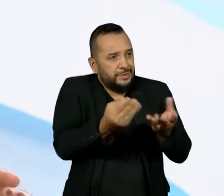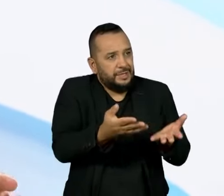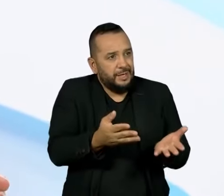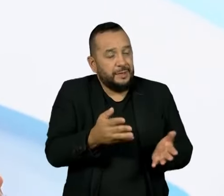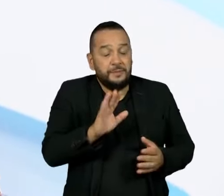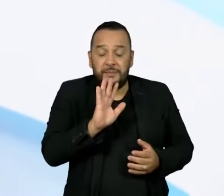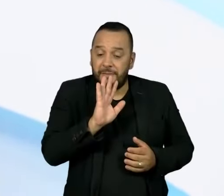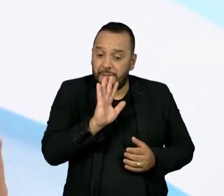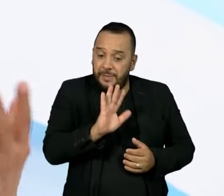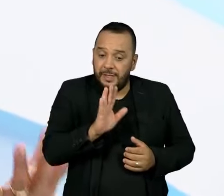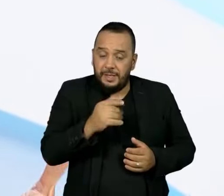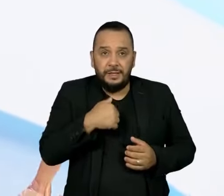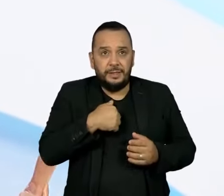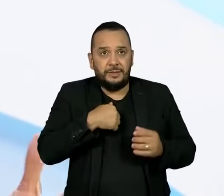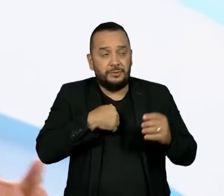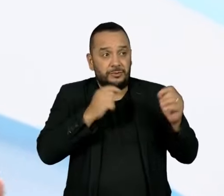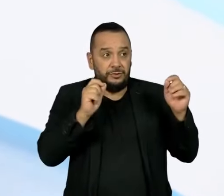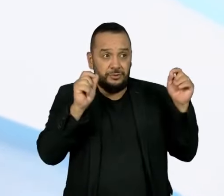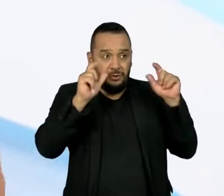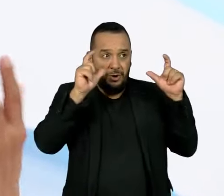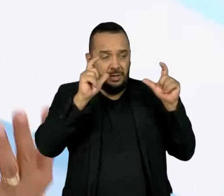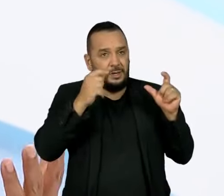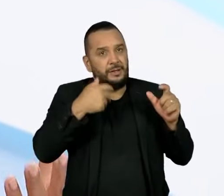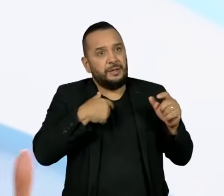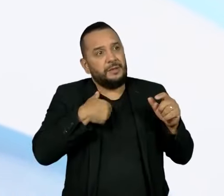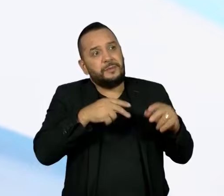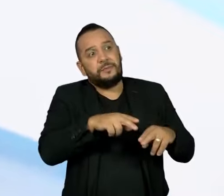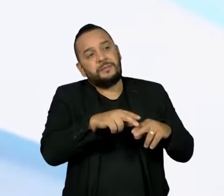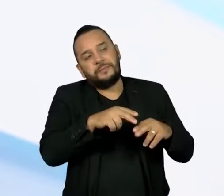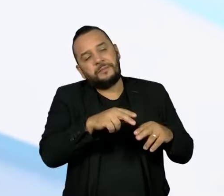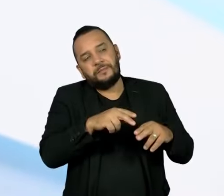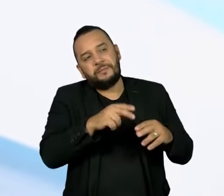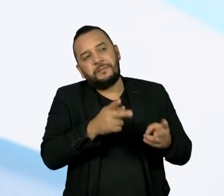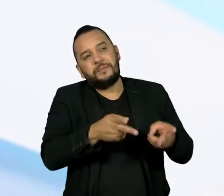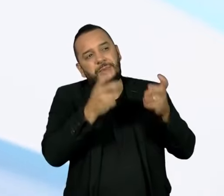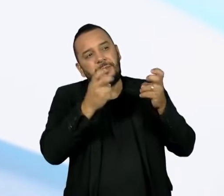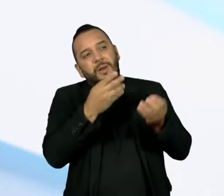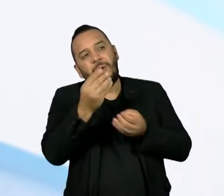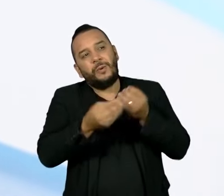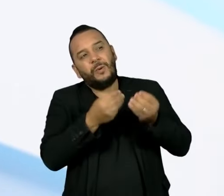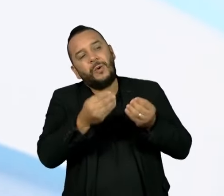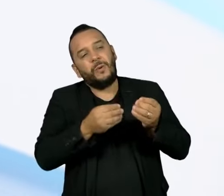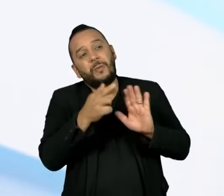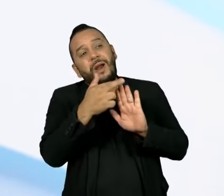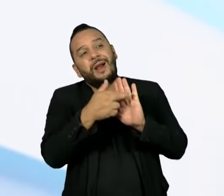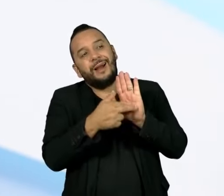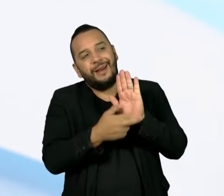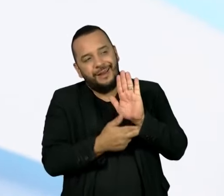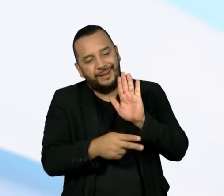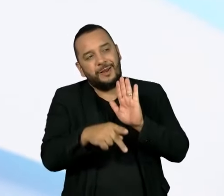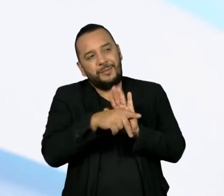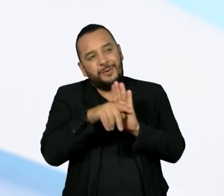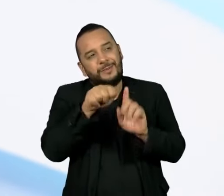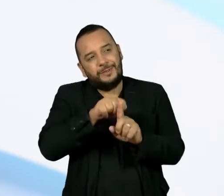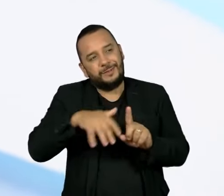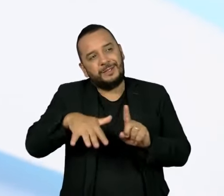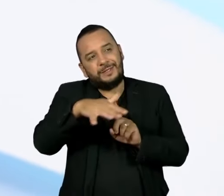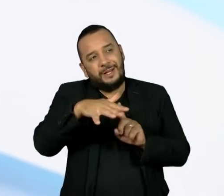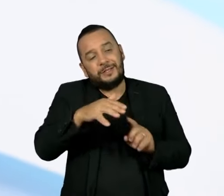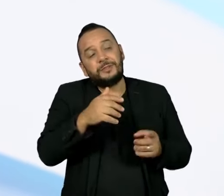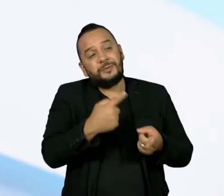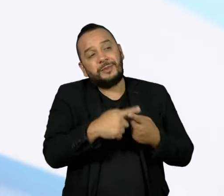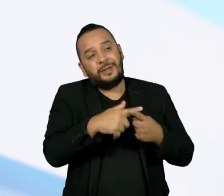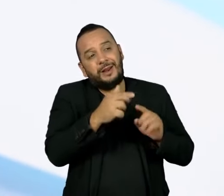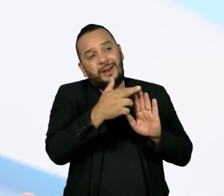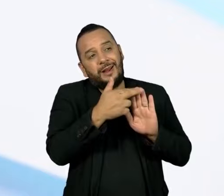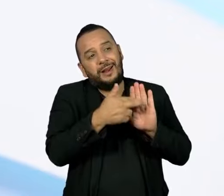reside em nos apercebermos de como o sistema funciona e que é um sistema que pode funcionar com